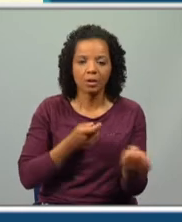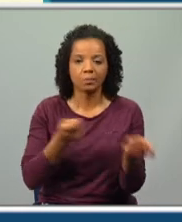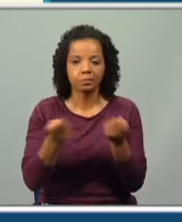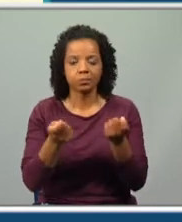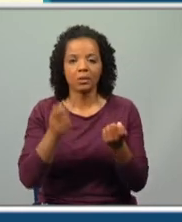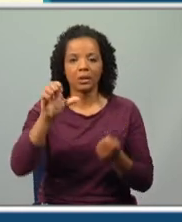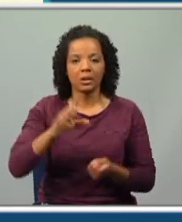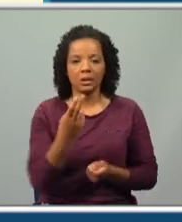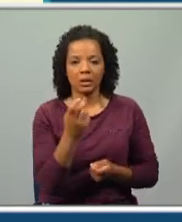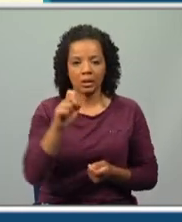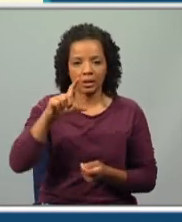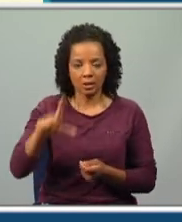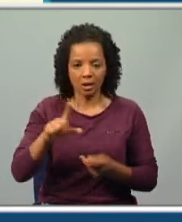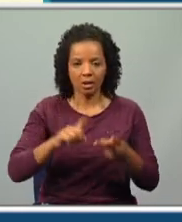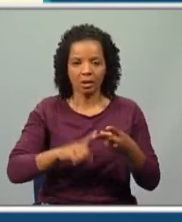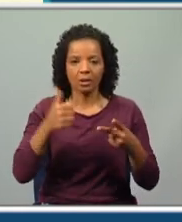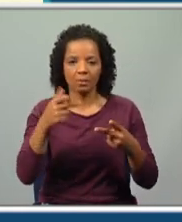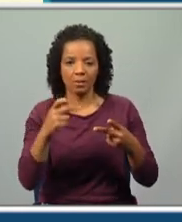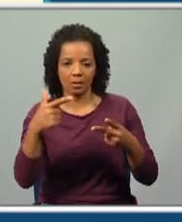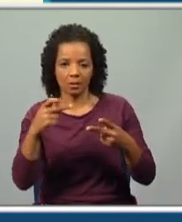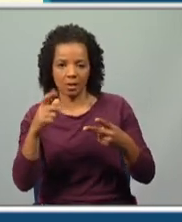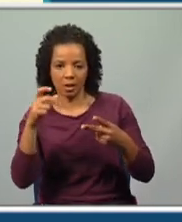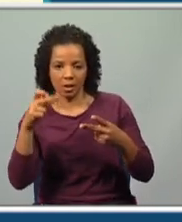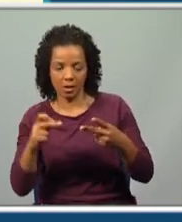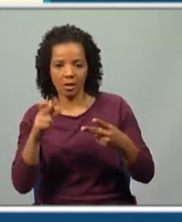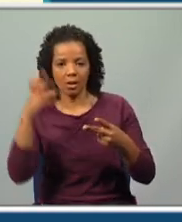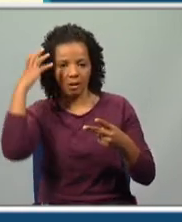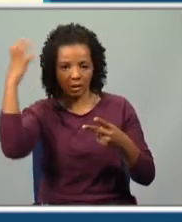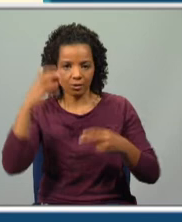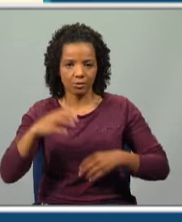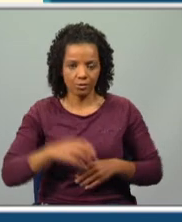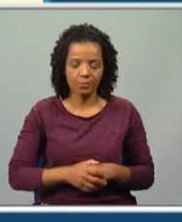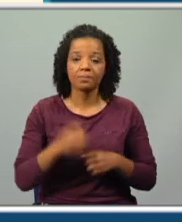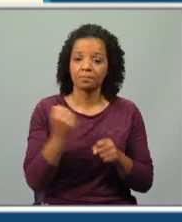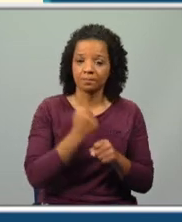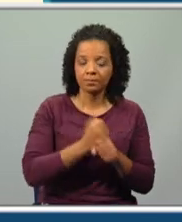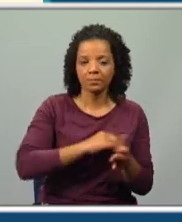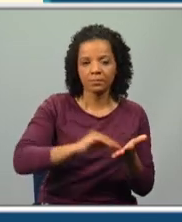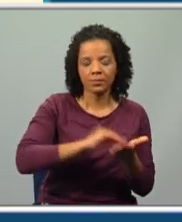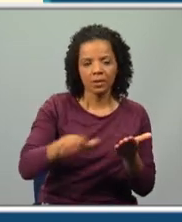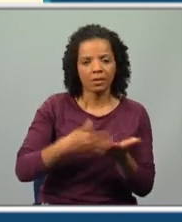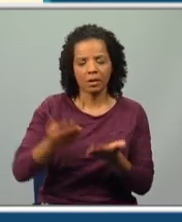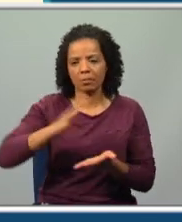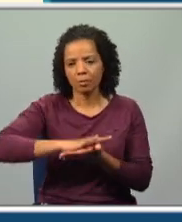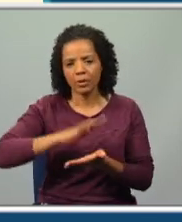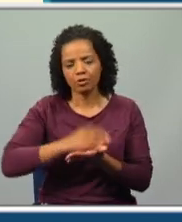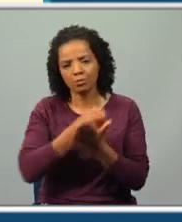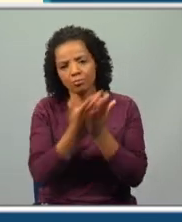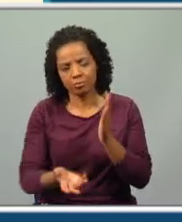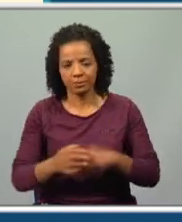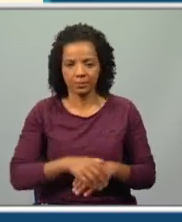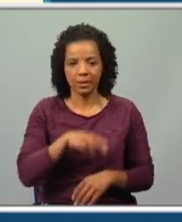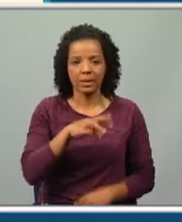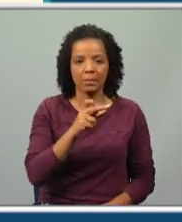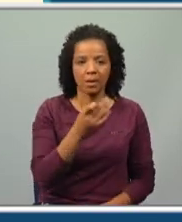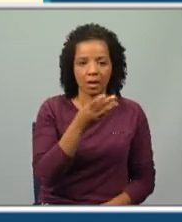Quental e Jaime de Batalha Reis. A atividade escrita dá lugar a publicações constantes. Os Maias,